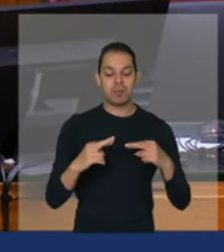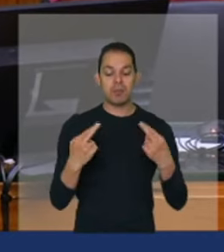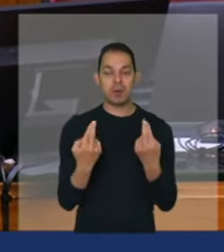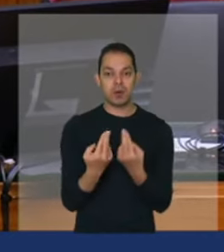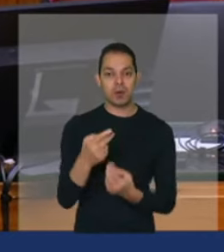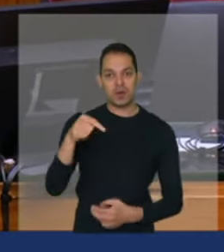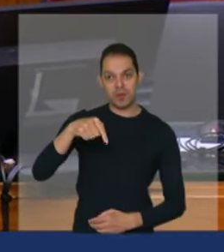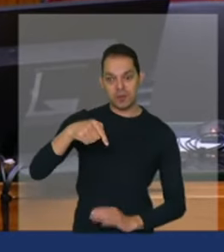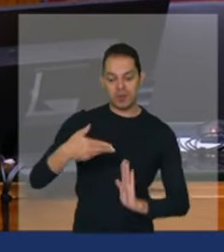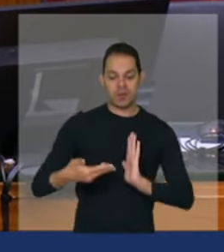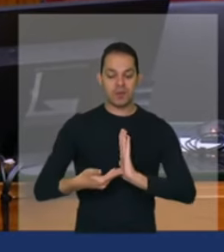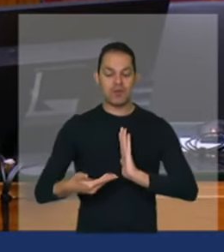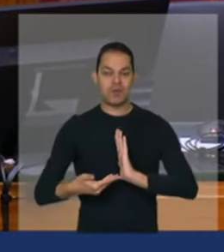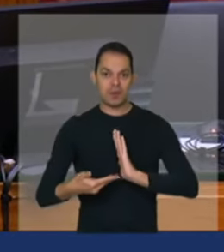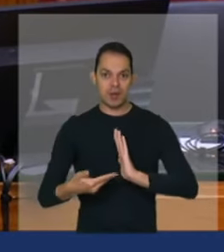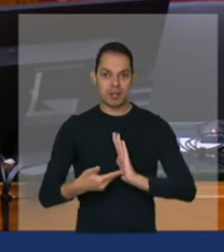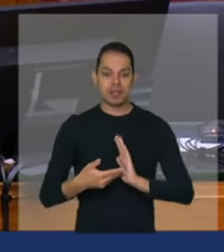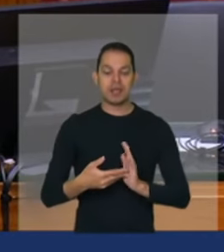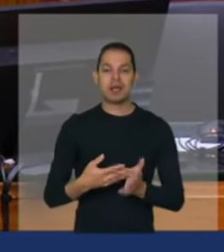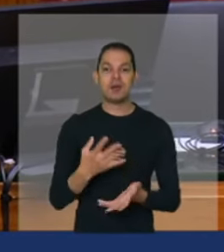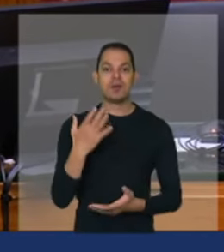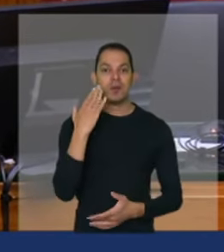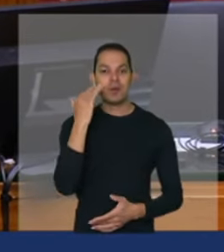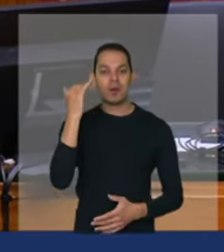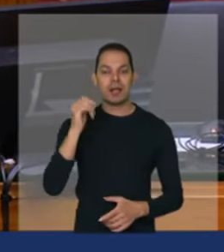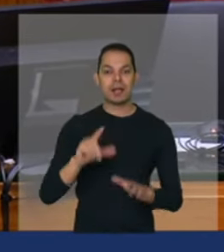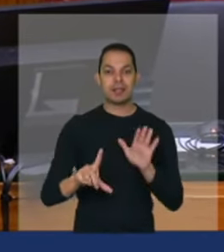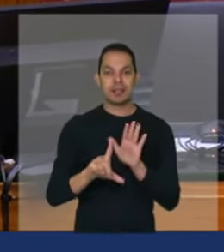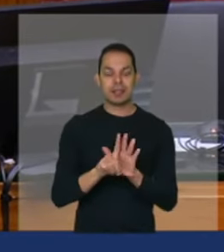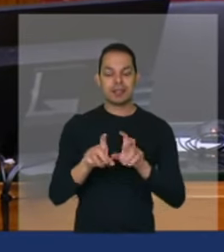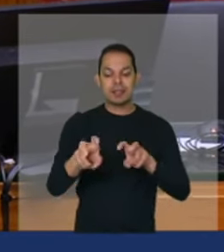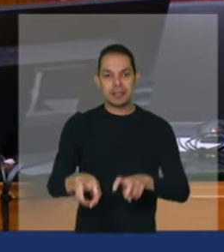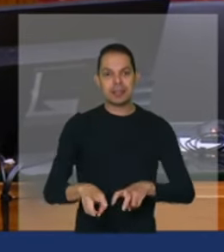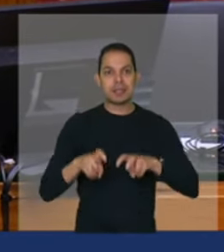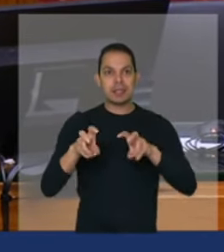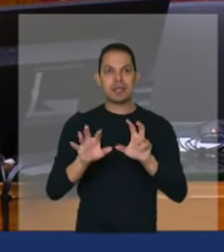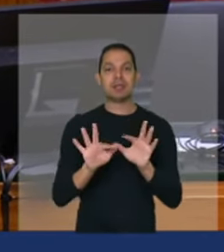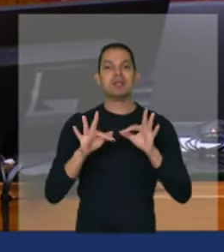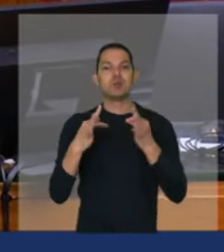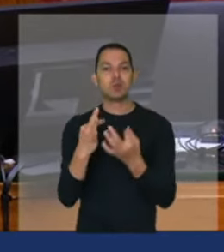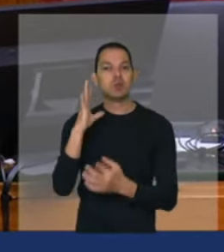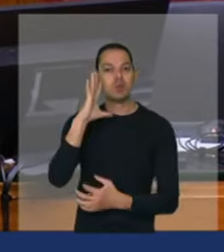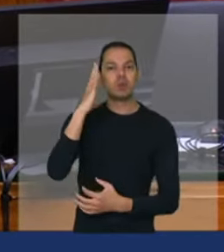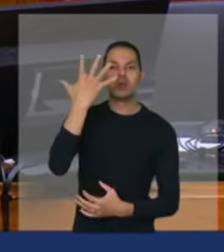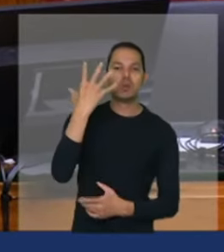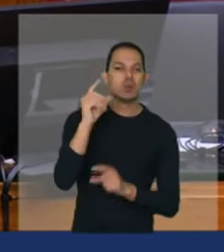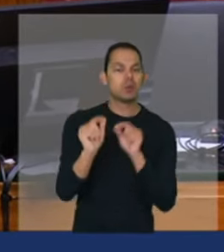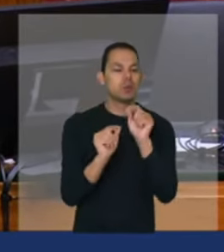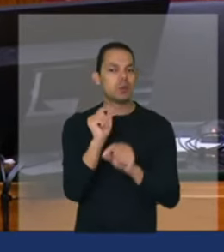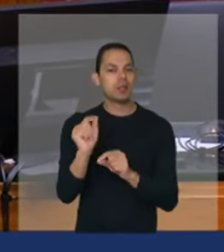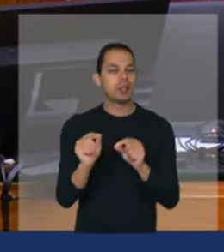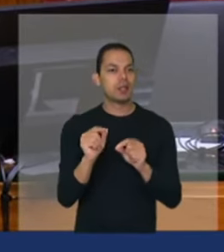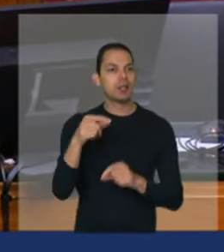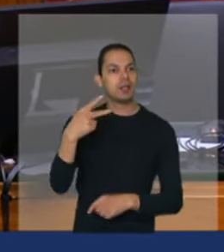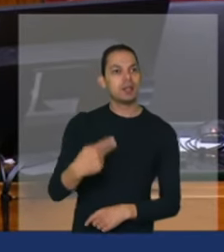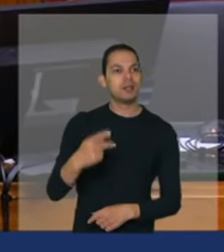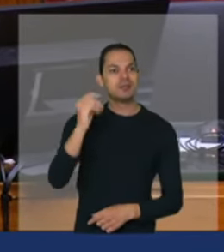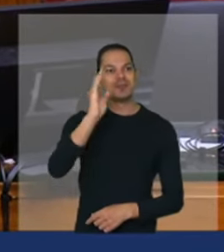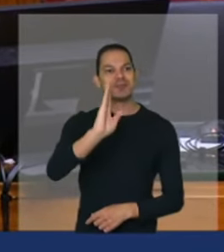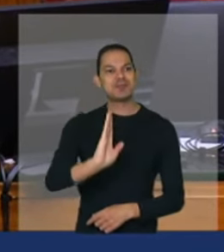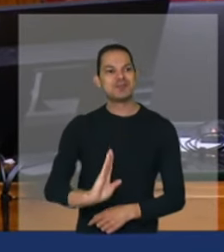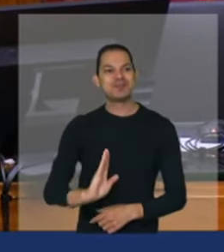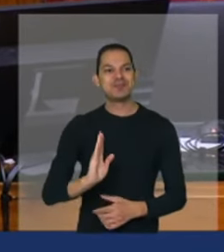conhecida popularmente como Lei da Agricultura Familiar, estabeleceu em nosso país as